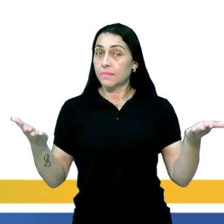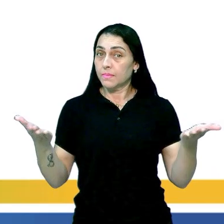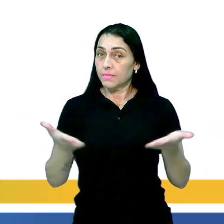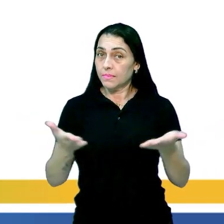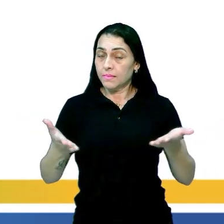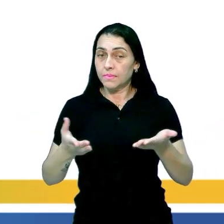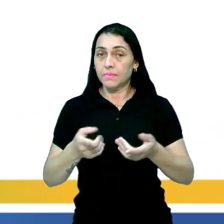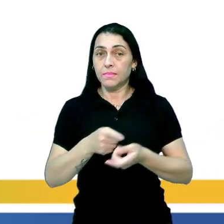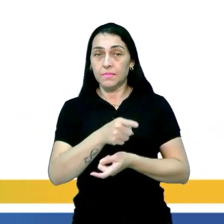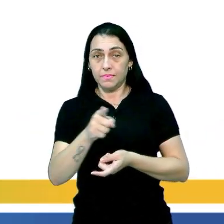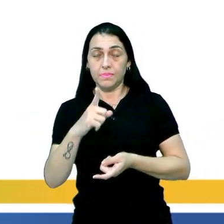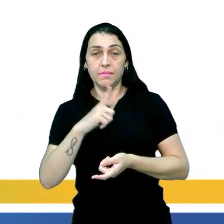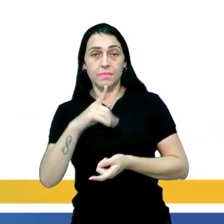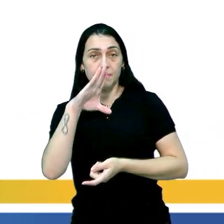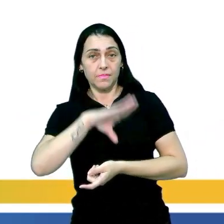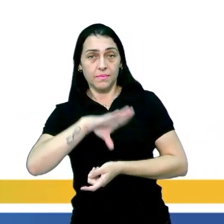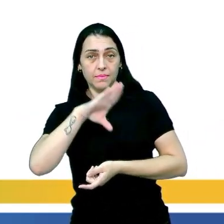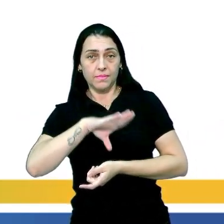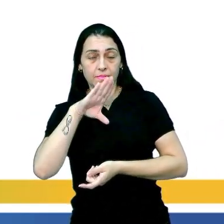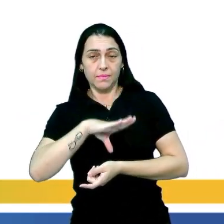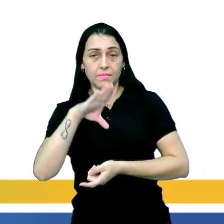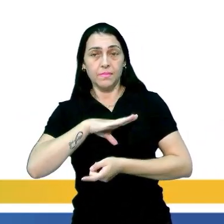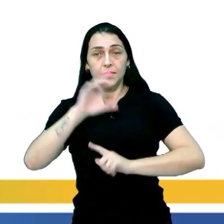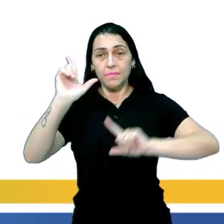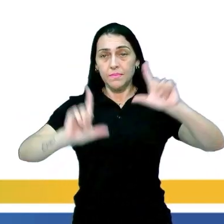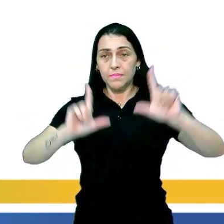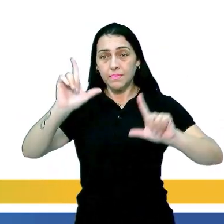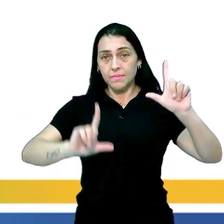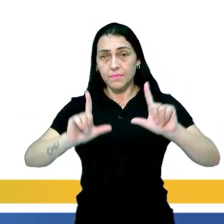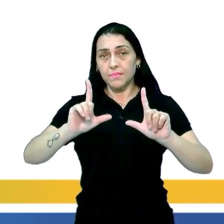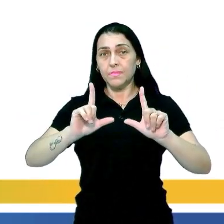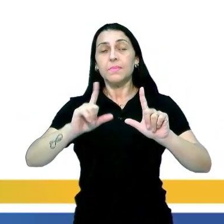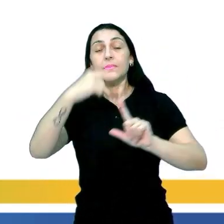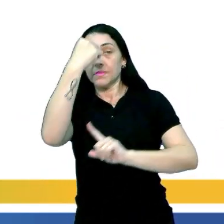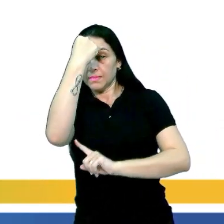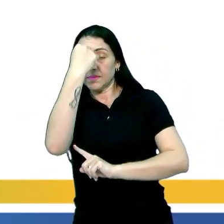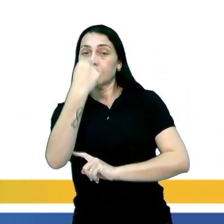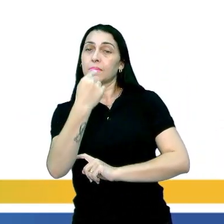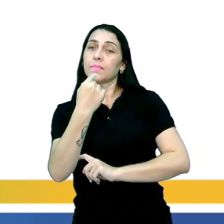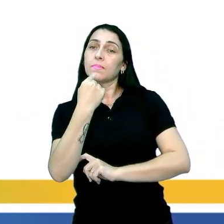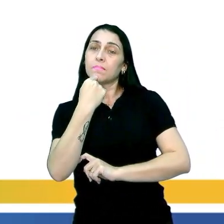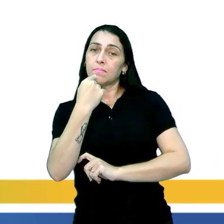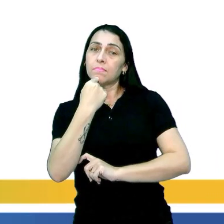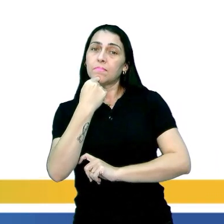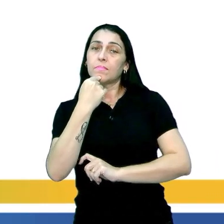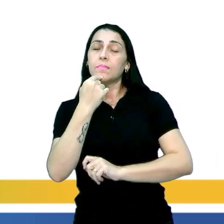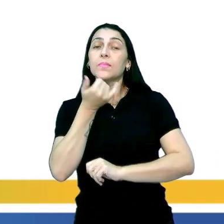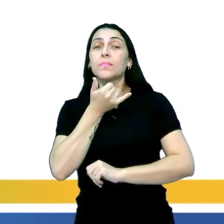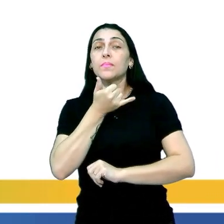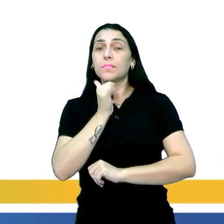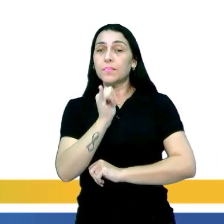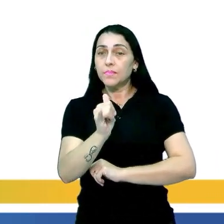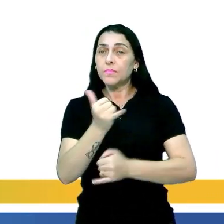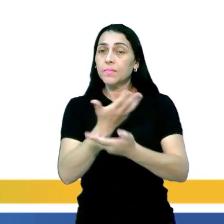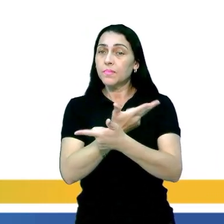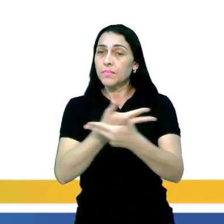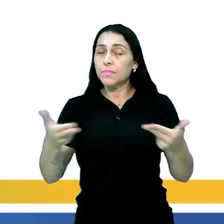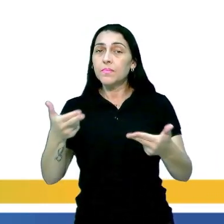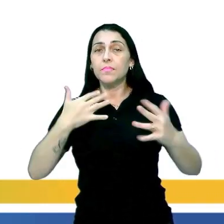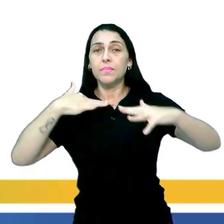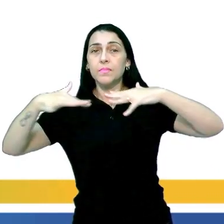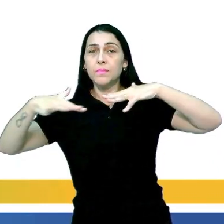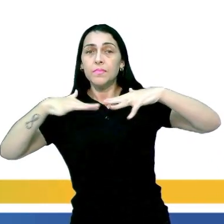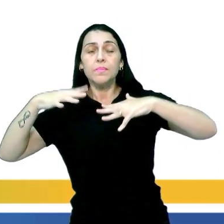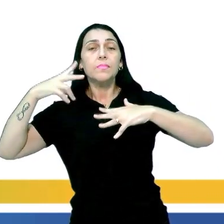para vocês verem em língua portuguesa, televisão ou TV, a entrega eletrônica de imagens em movimento